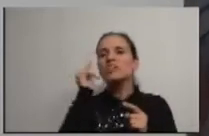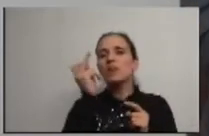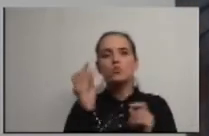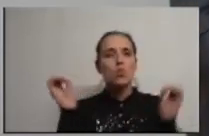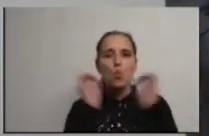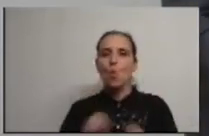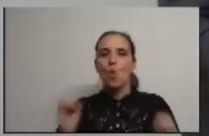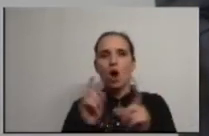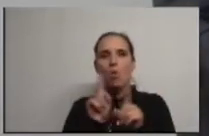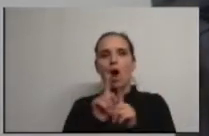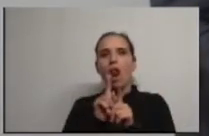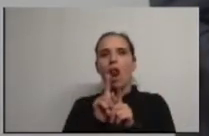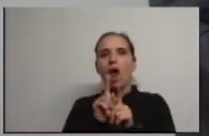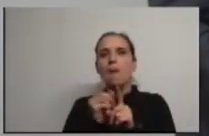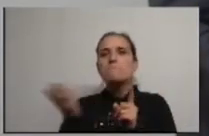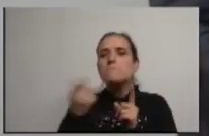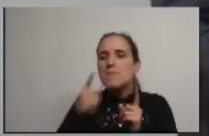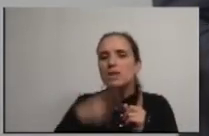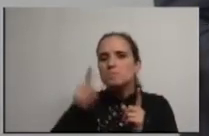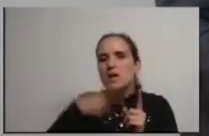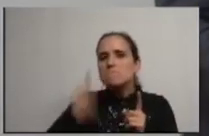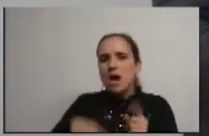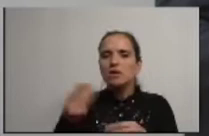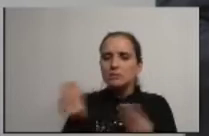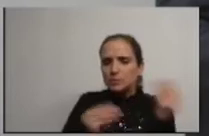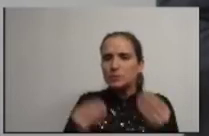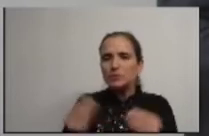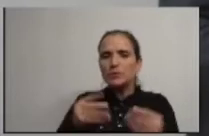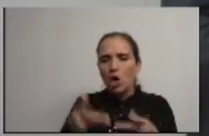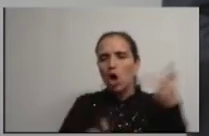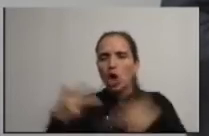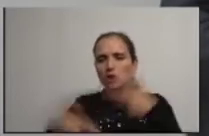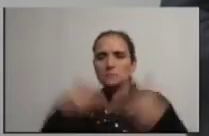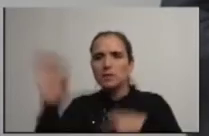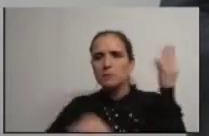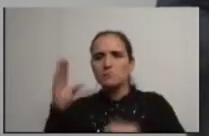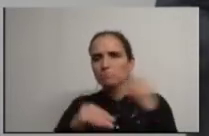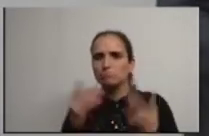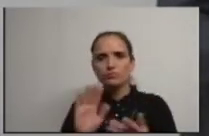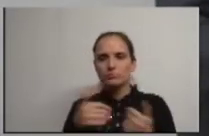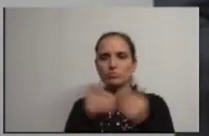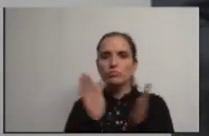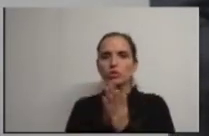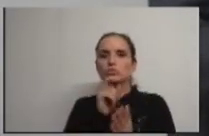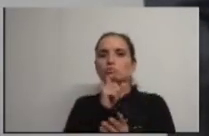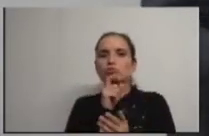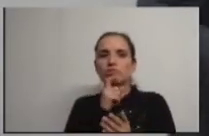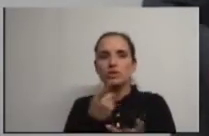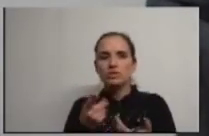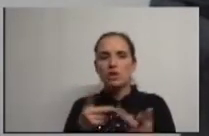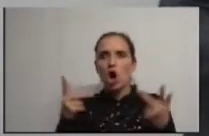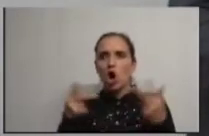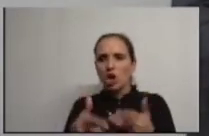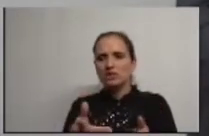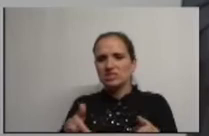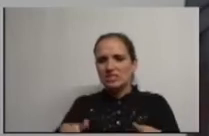não haja necessidade de intervenção nesta área de cortes para que todos possamos, cortes